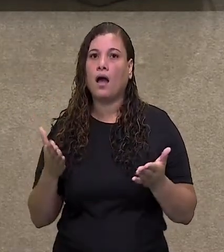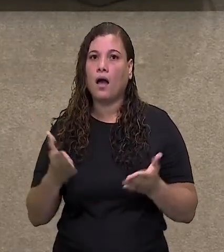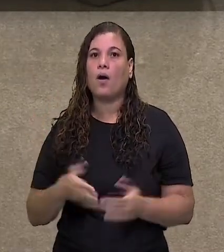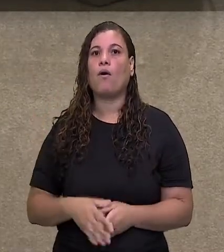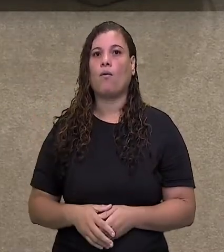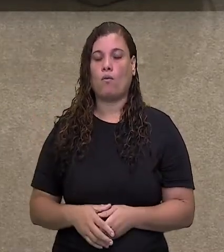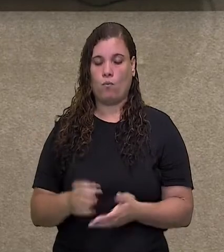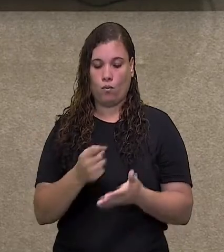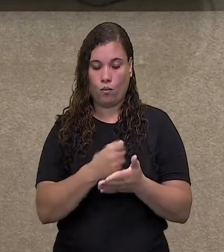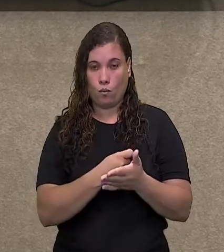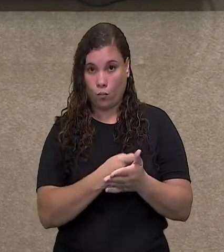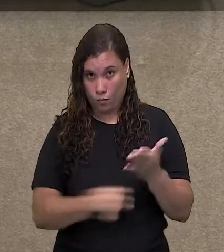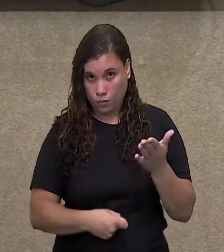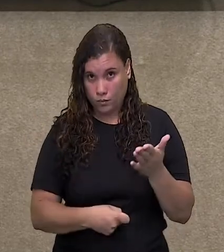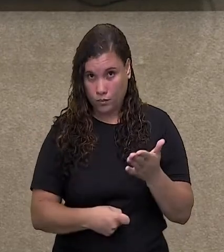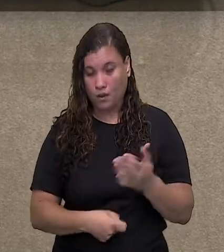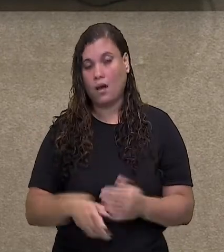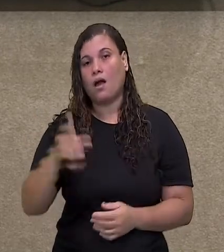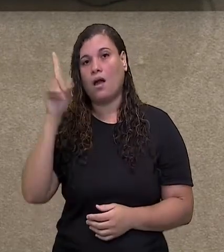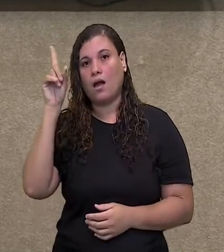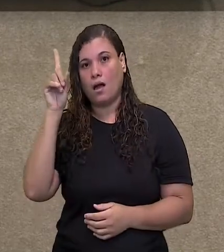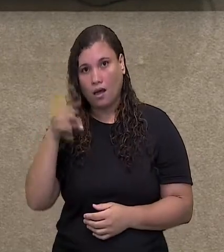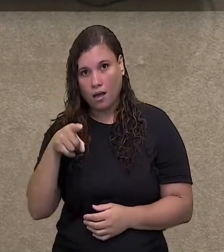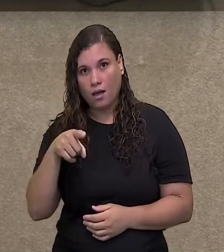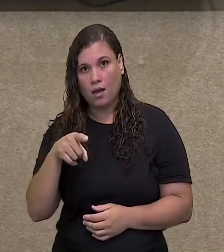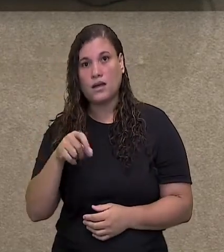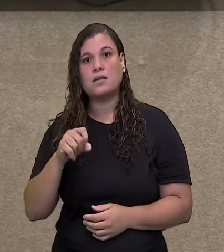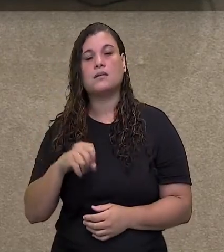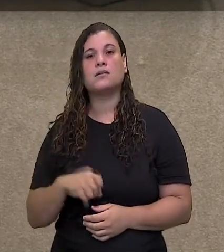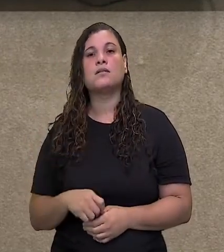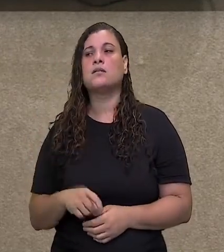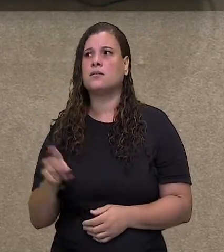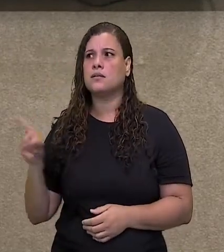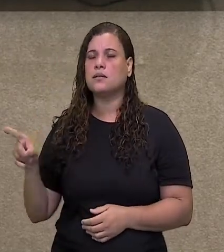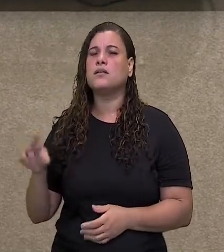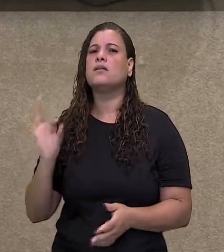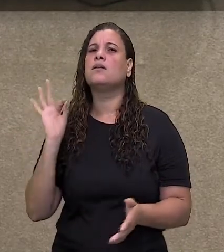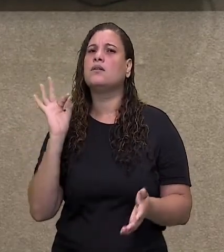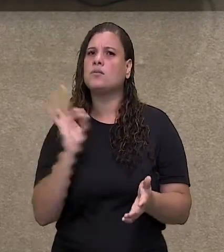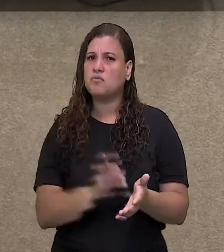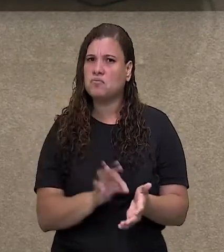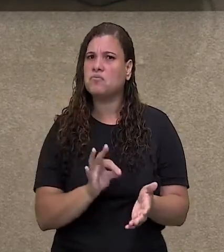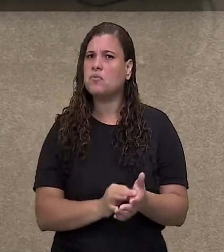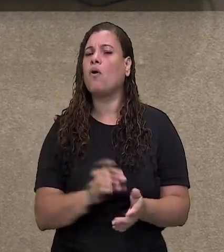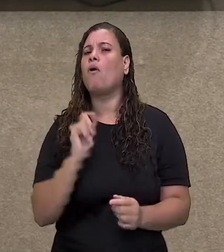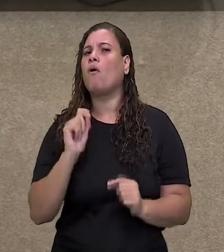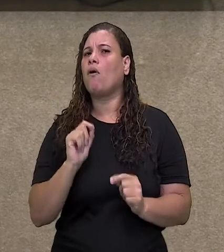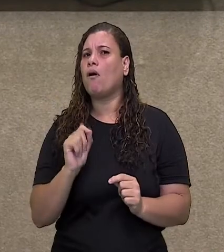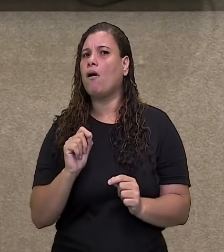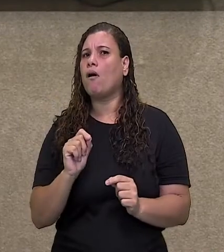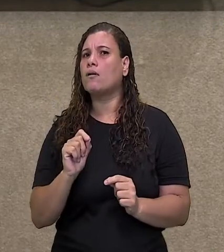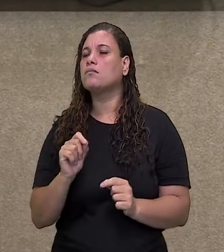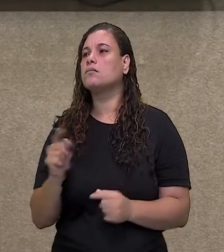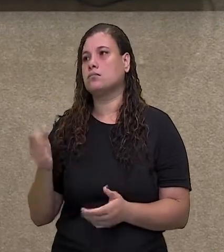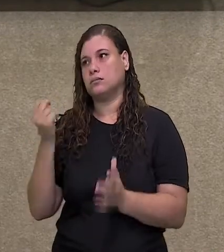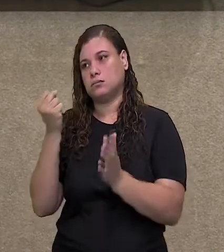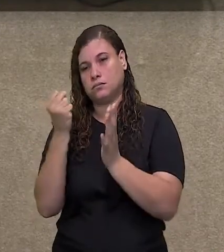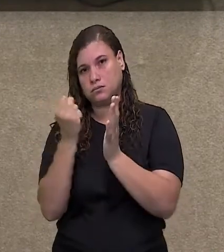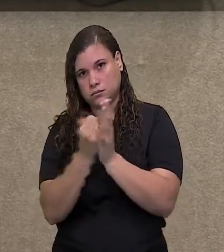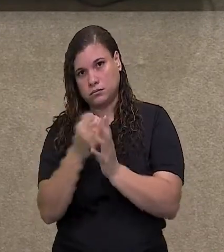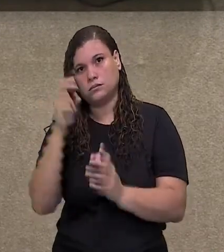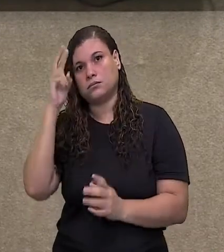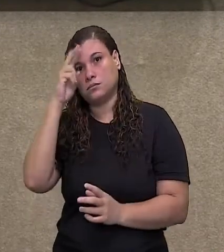que determinou oficialmente como patrimônio histórico de Governador Valadares. Uma vez